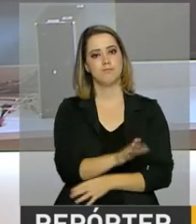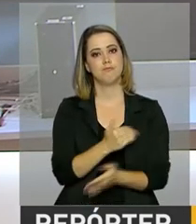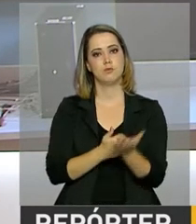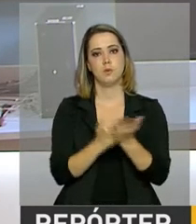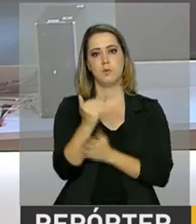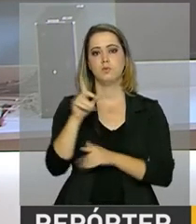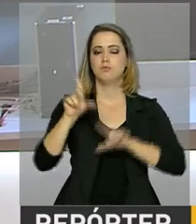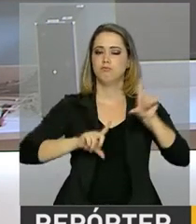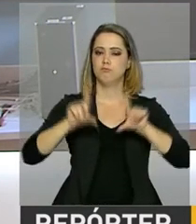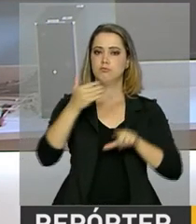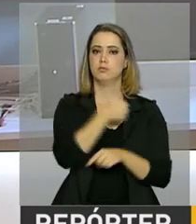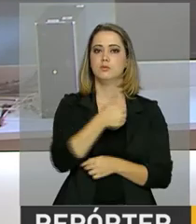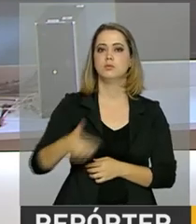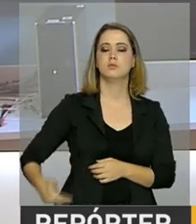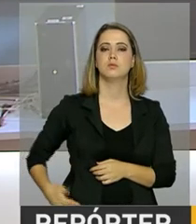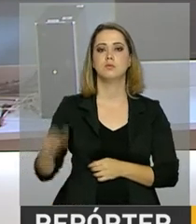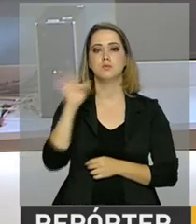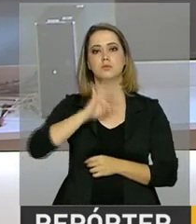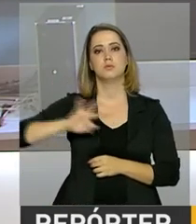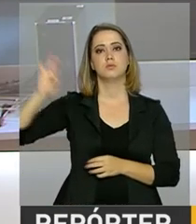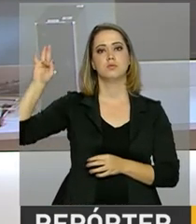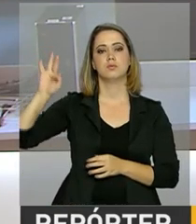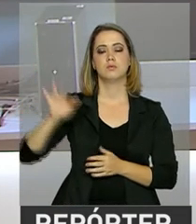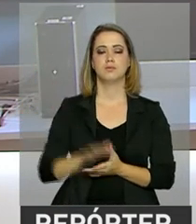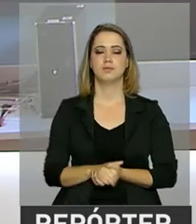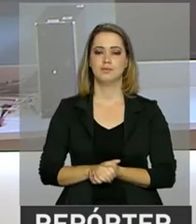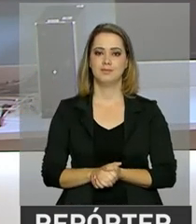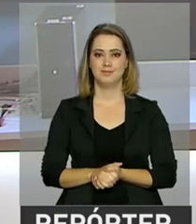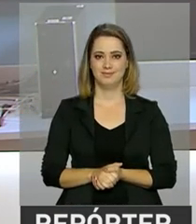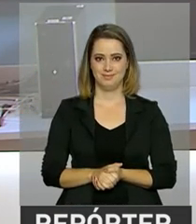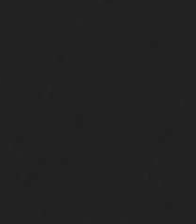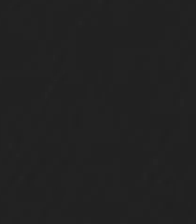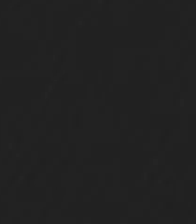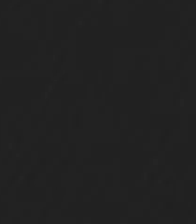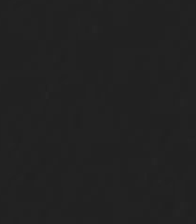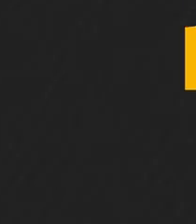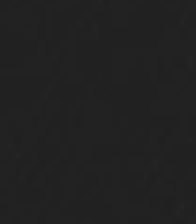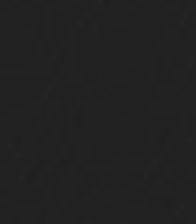ótima tarde para você. Continue com a gente na NBR, a TV do Governo Federal.